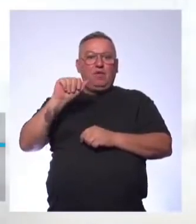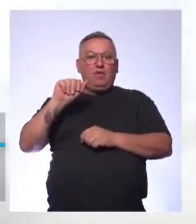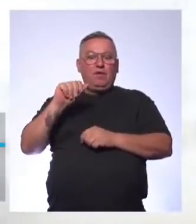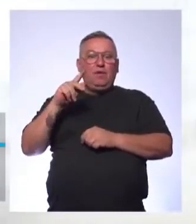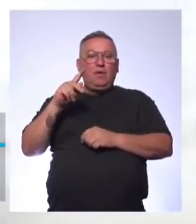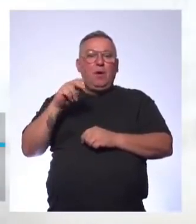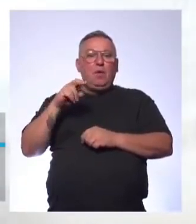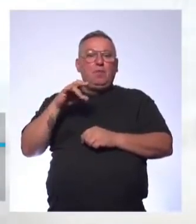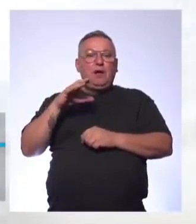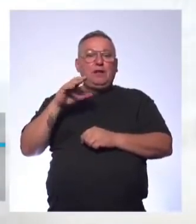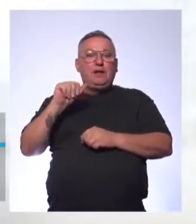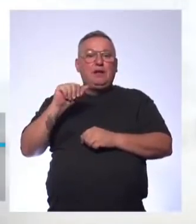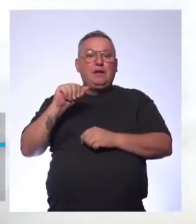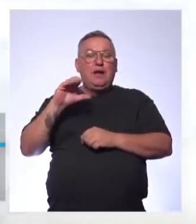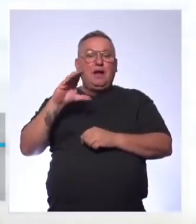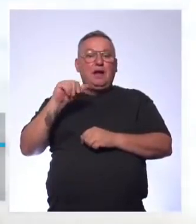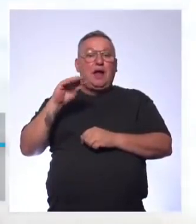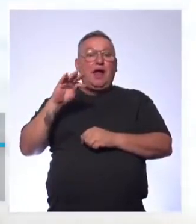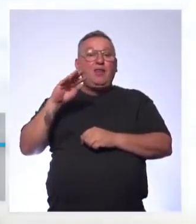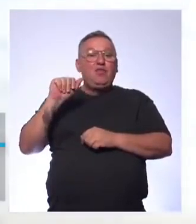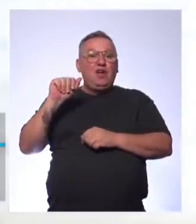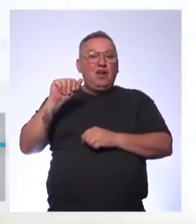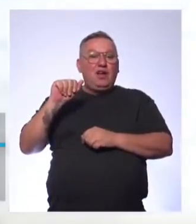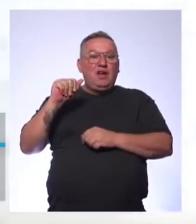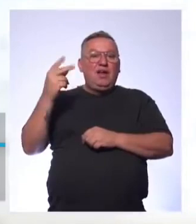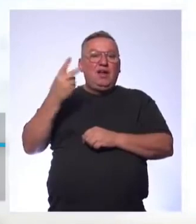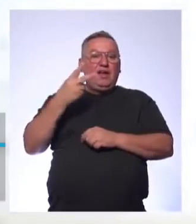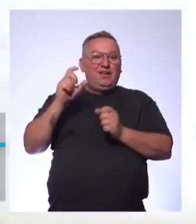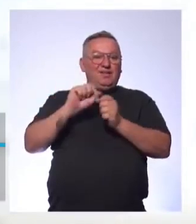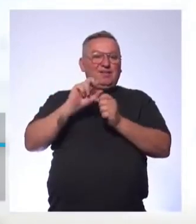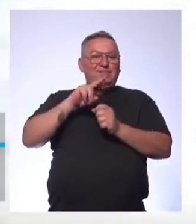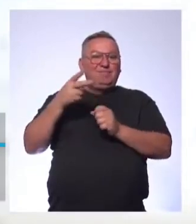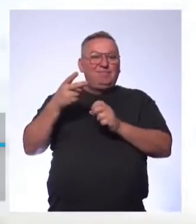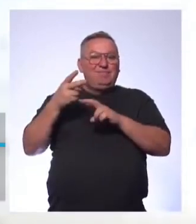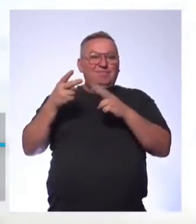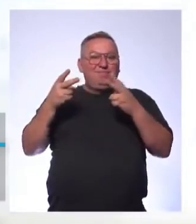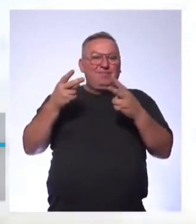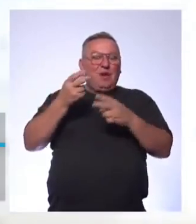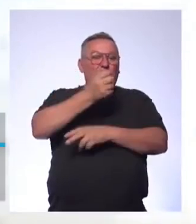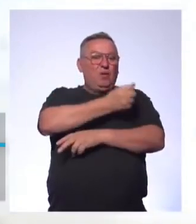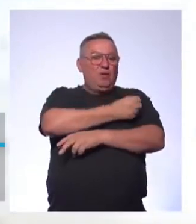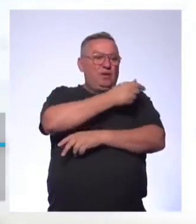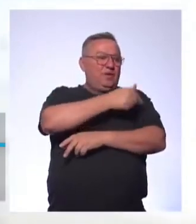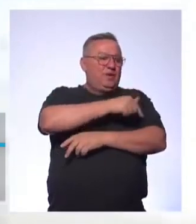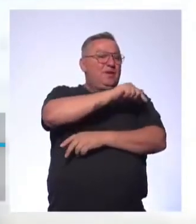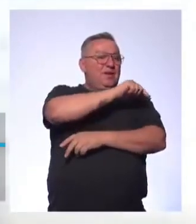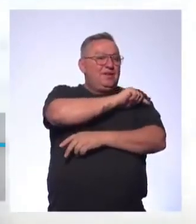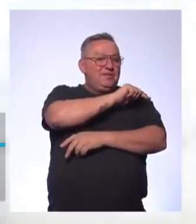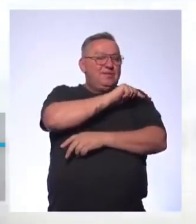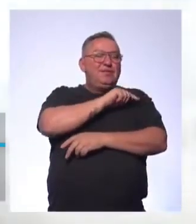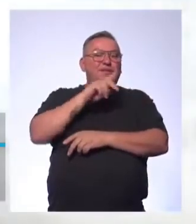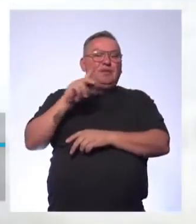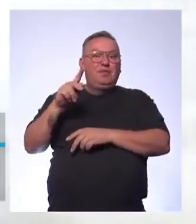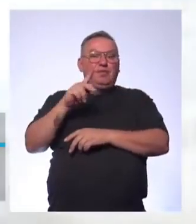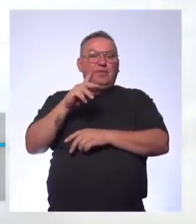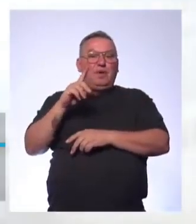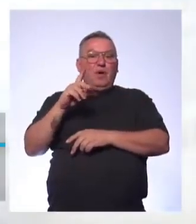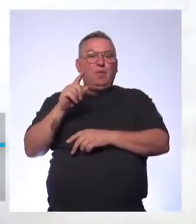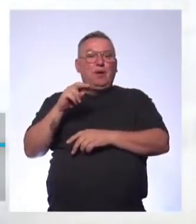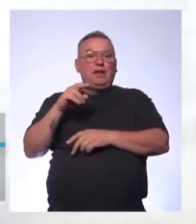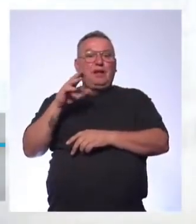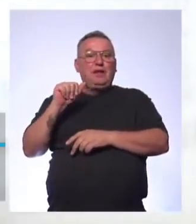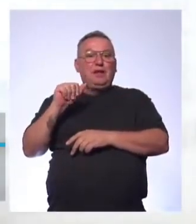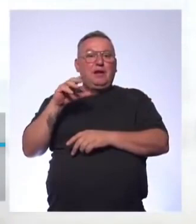Patrícia e Kátia As duas estão fazendo dobradinha Na aula do sexto e do sétimo ano, viu? A professora Patrícia e a professora